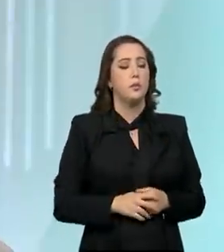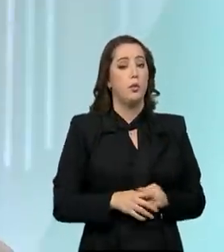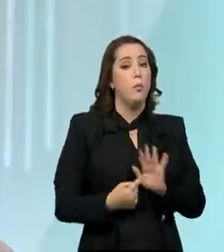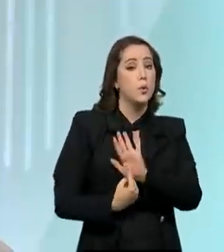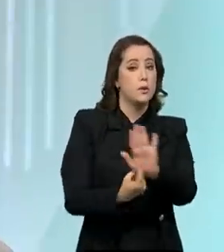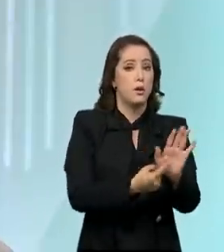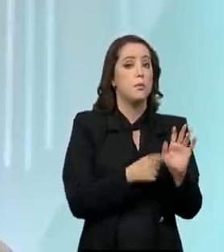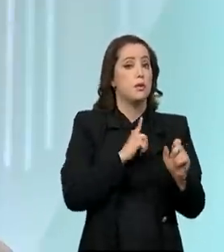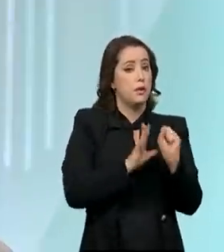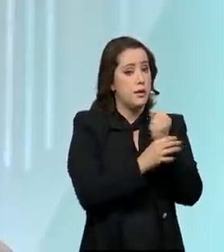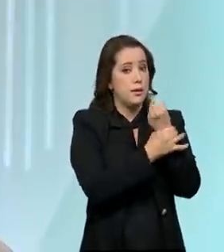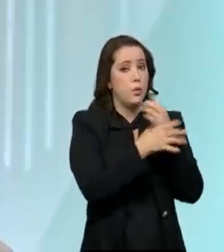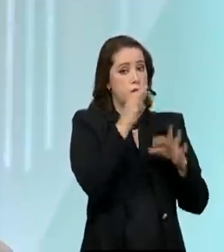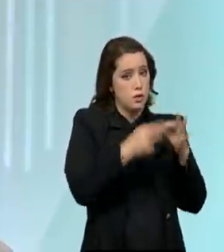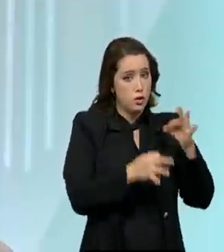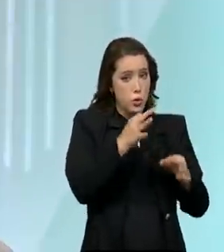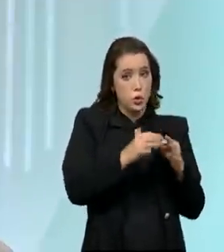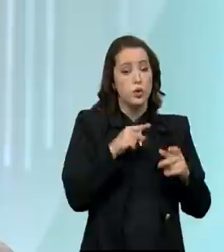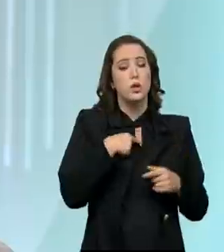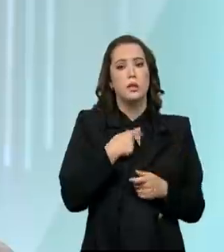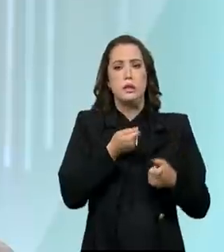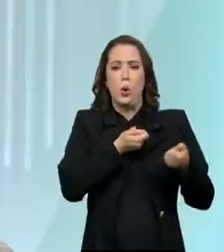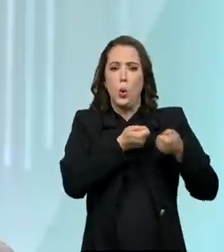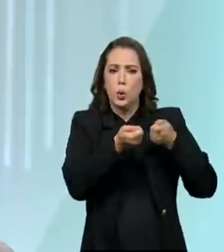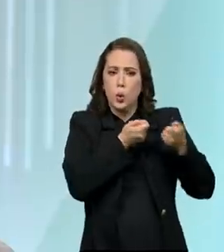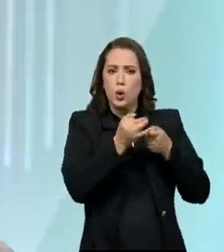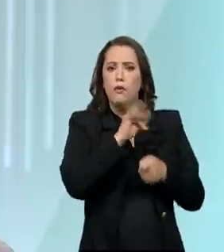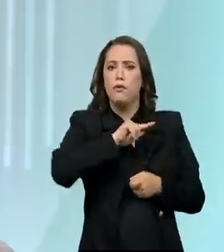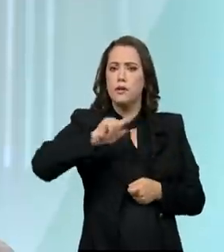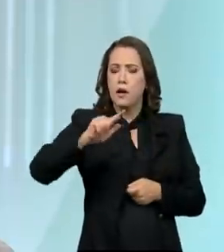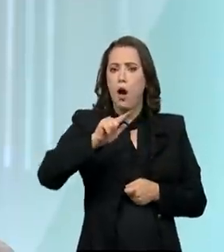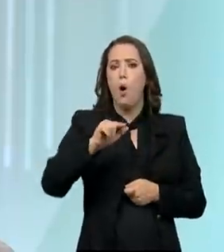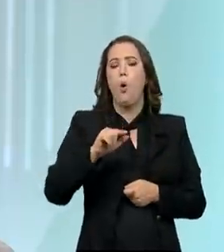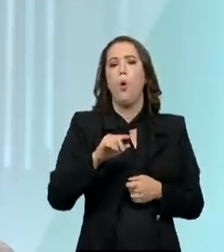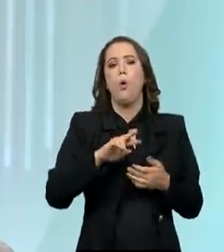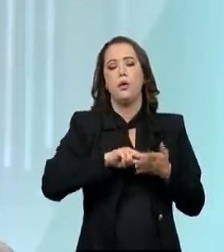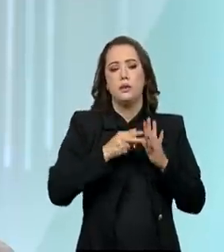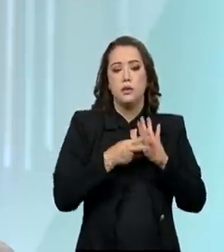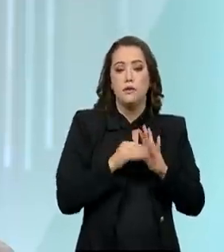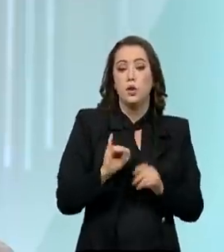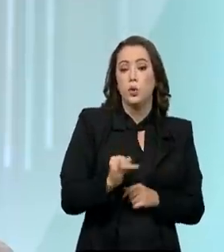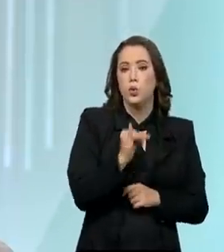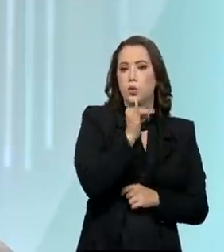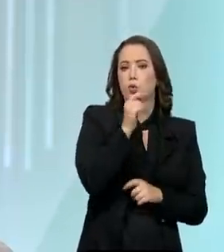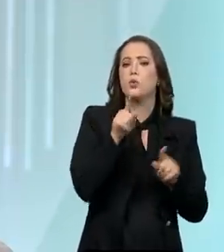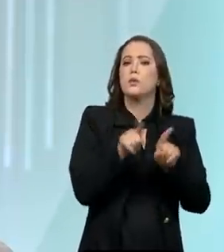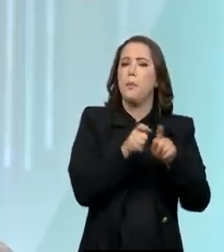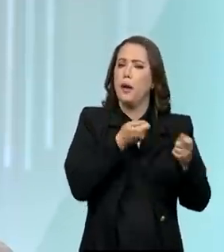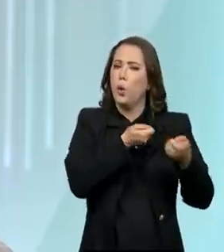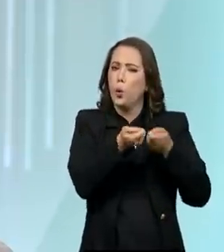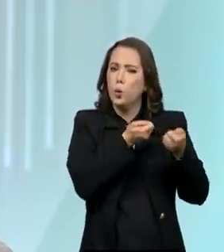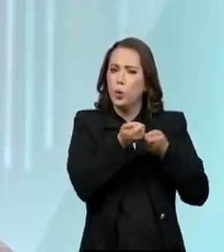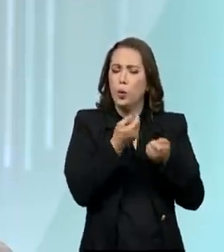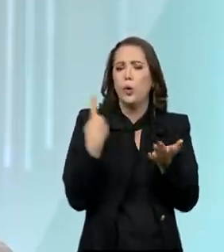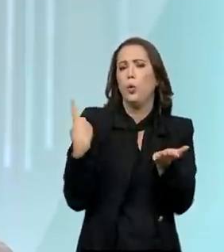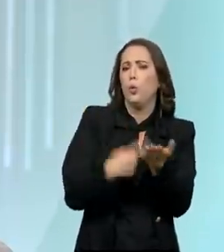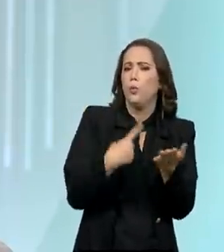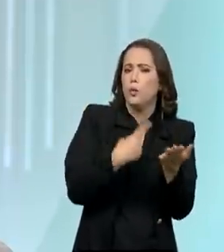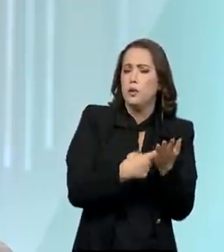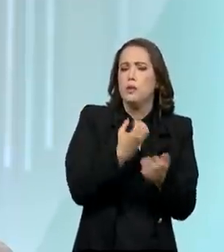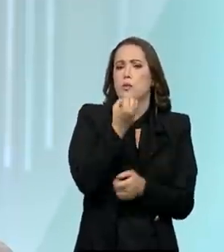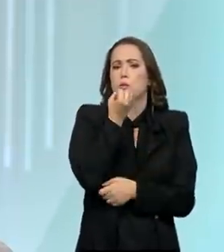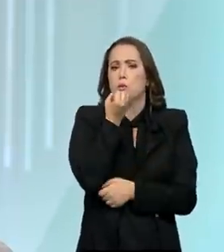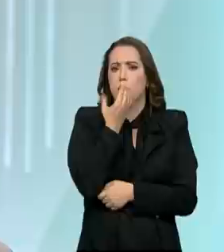estabilidade fiscal, um governo que controla os seus gastos, portanto, a taxa de juros, ela é controlada, e uma boa agenda, uma boa